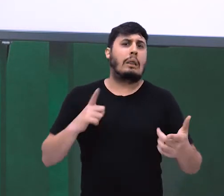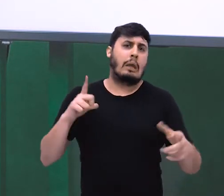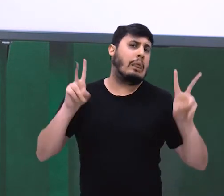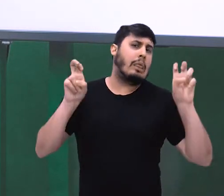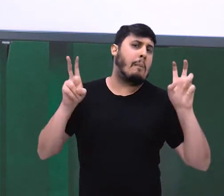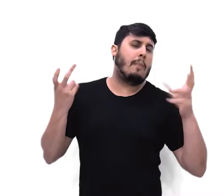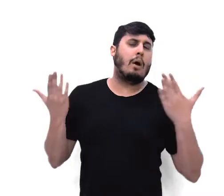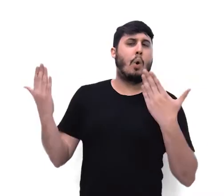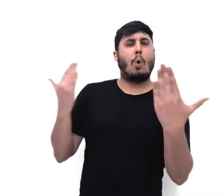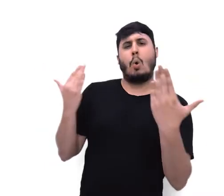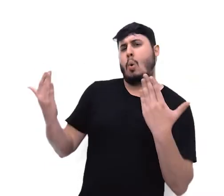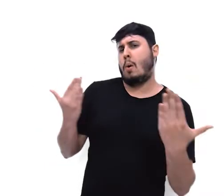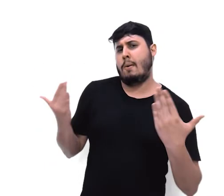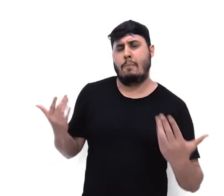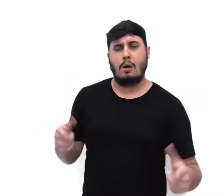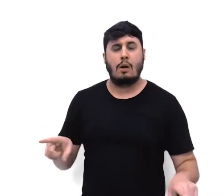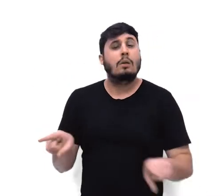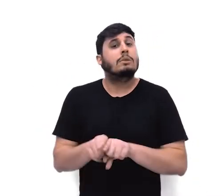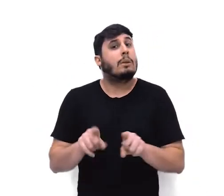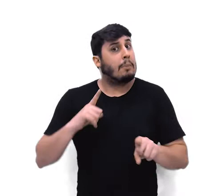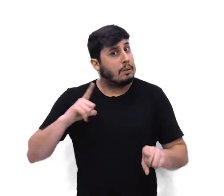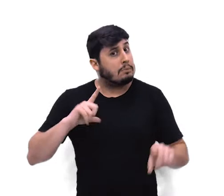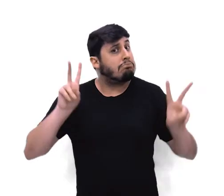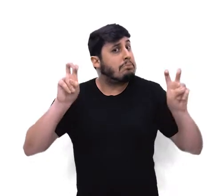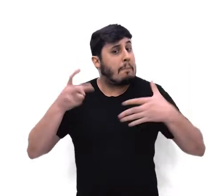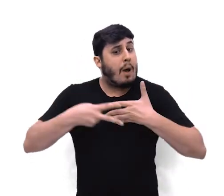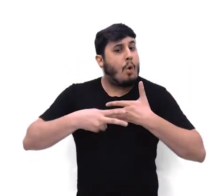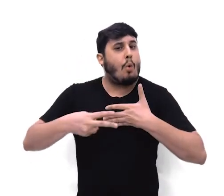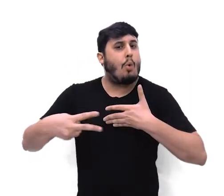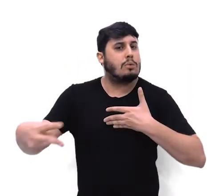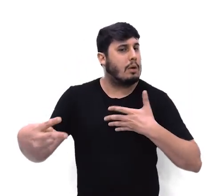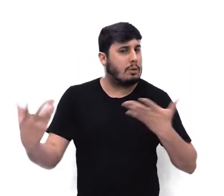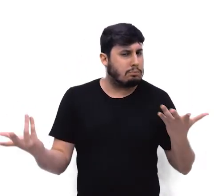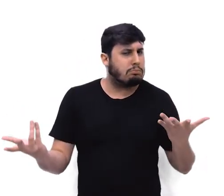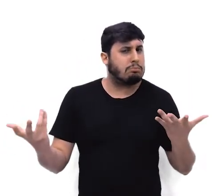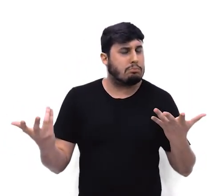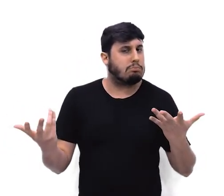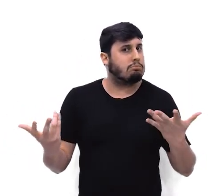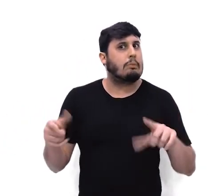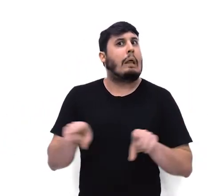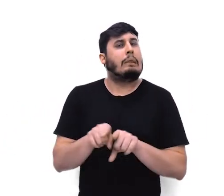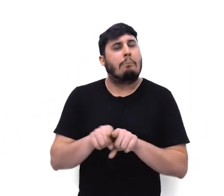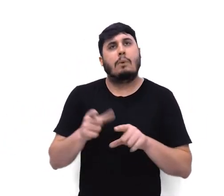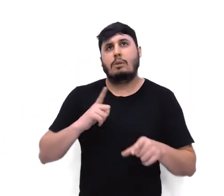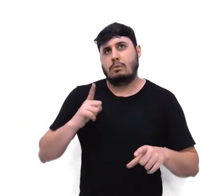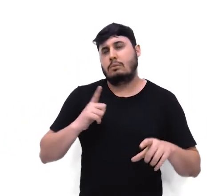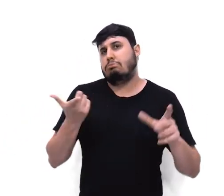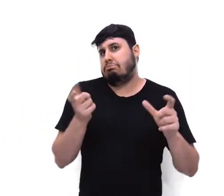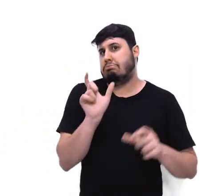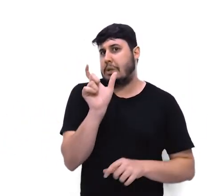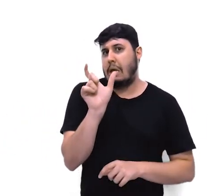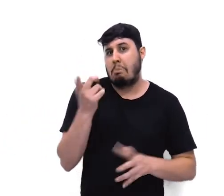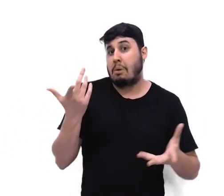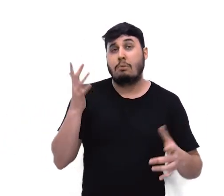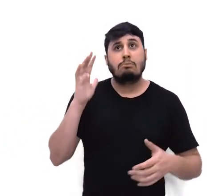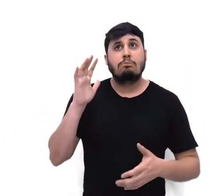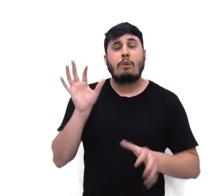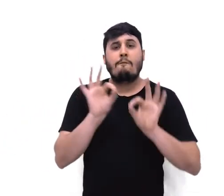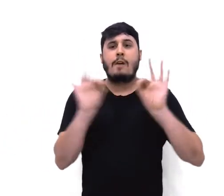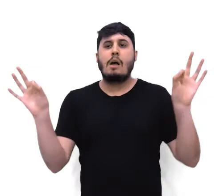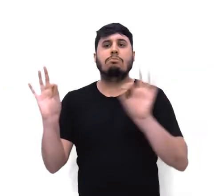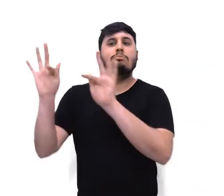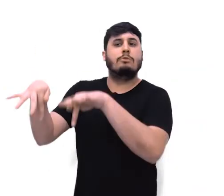comparativas. Podem indicar consequência, que são as consecutivas. Podem indicar finalidade, as finais fazem isso.